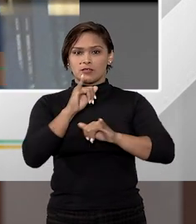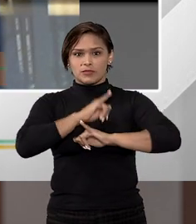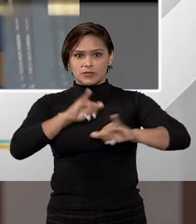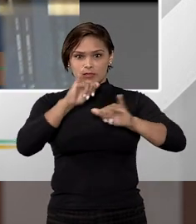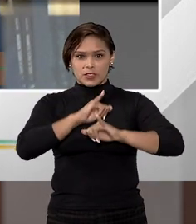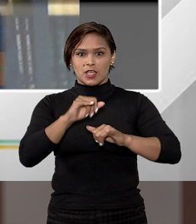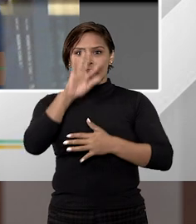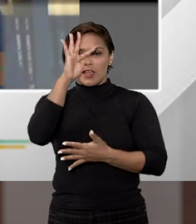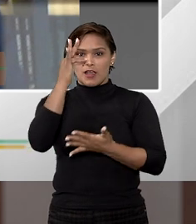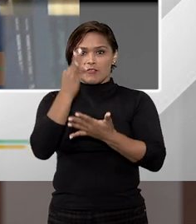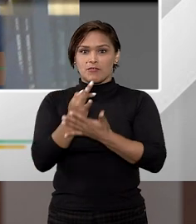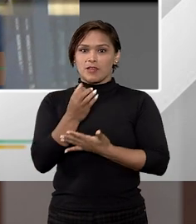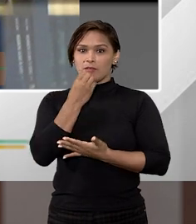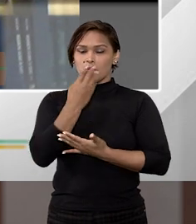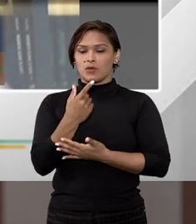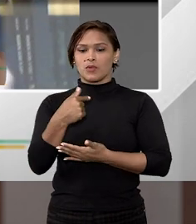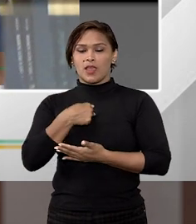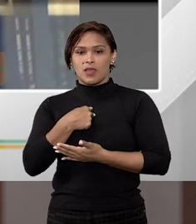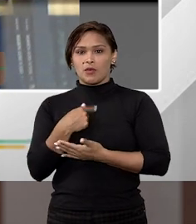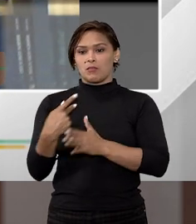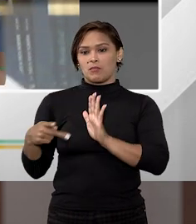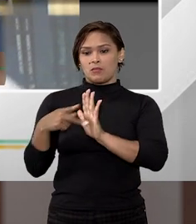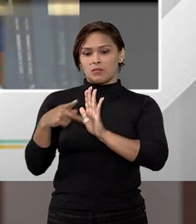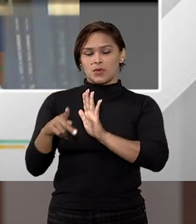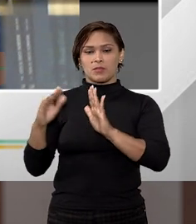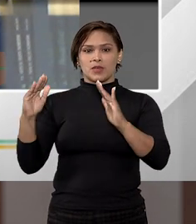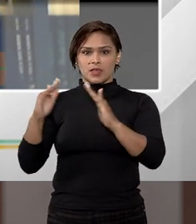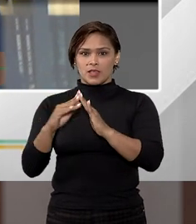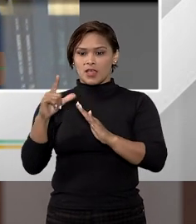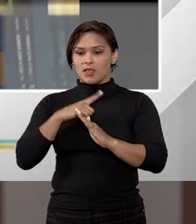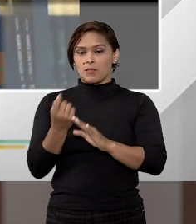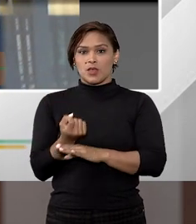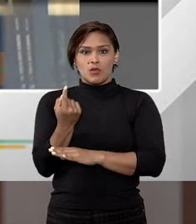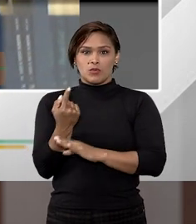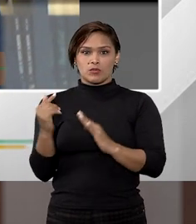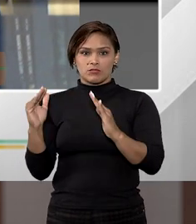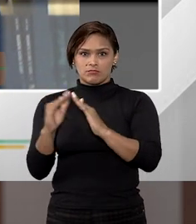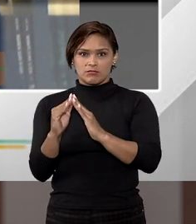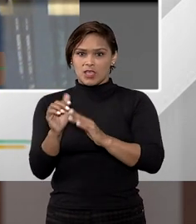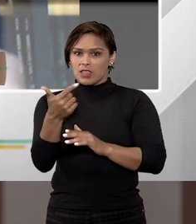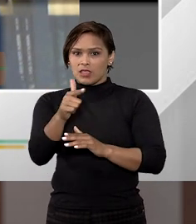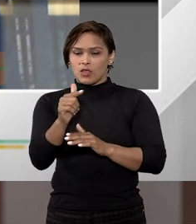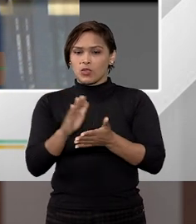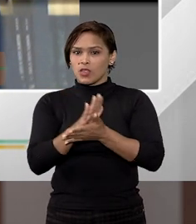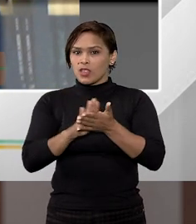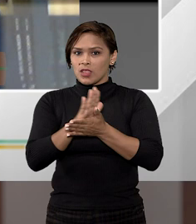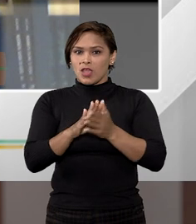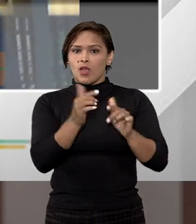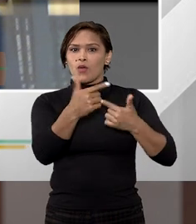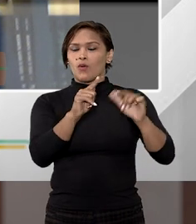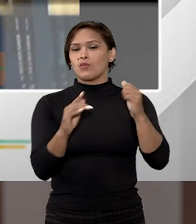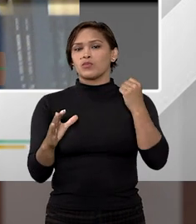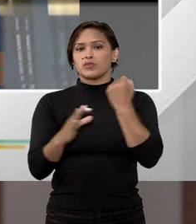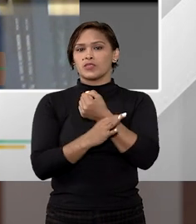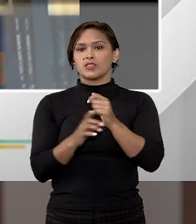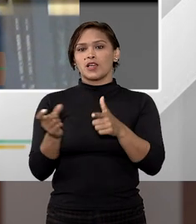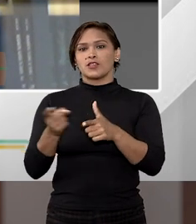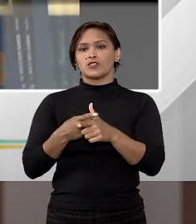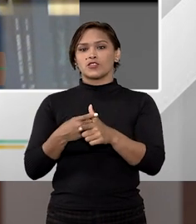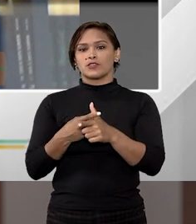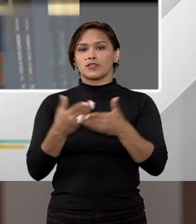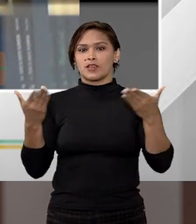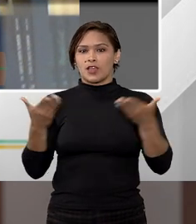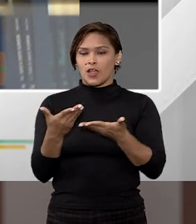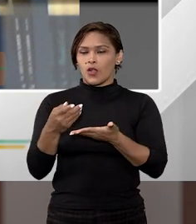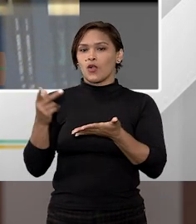comentei da boa-fé. Porque quando eu, proprietário, sabendo que aquela é a residência e que eu não tenho outro bem que possa garantir a dívida que eu